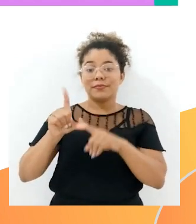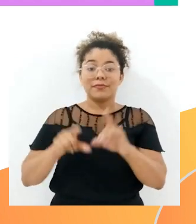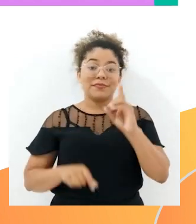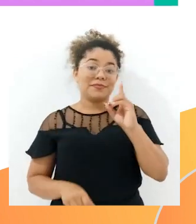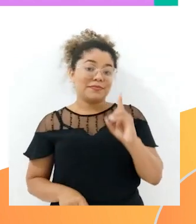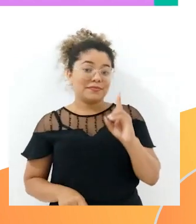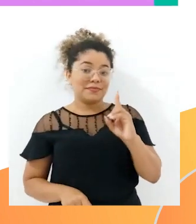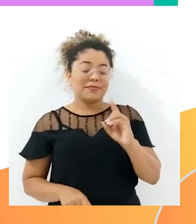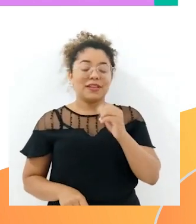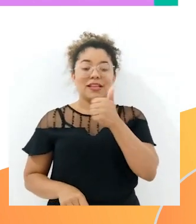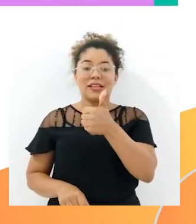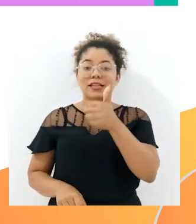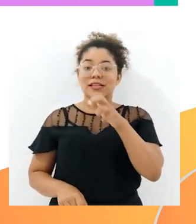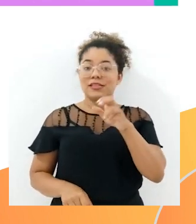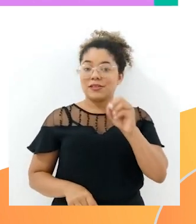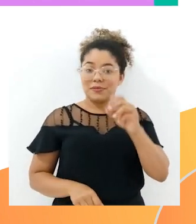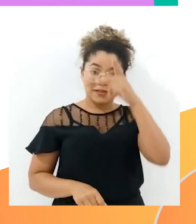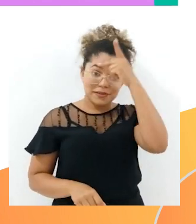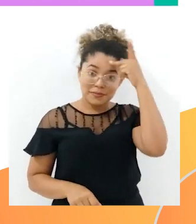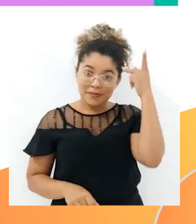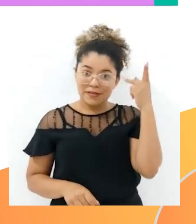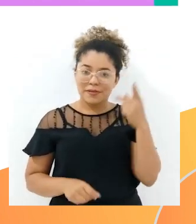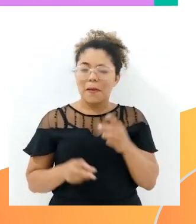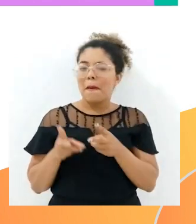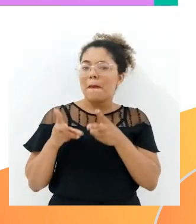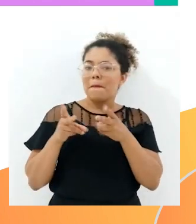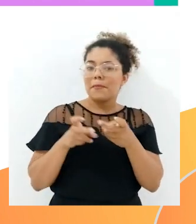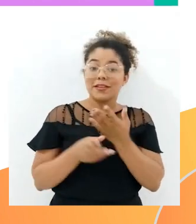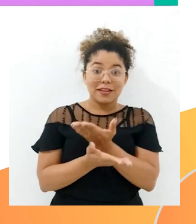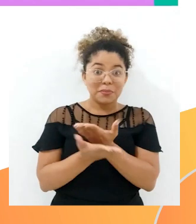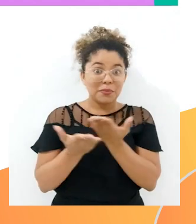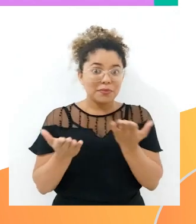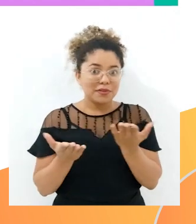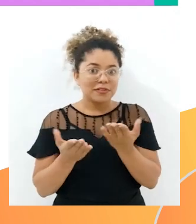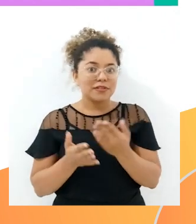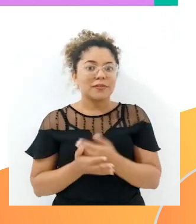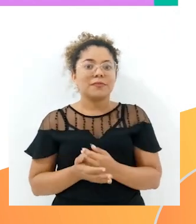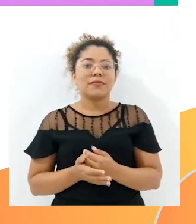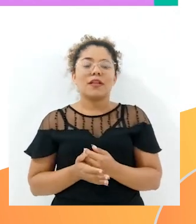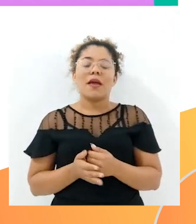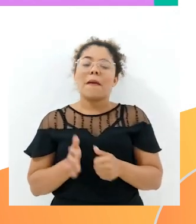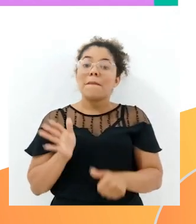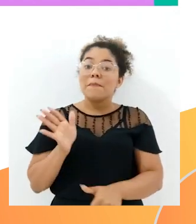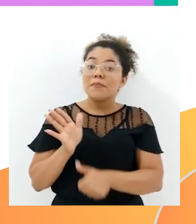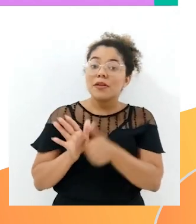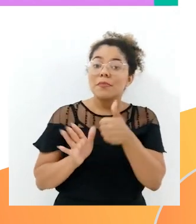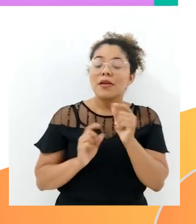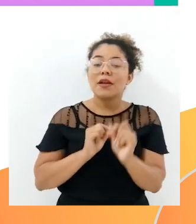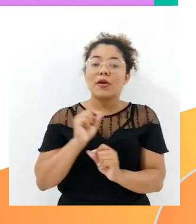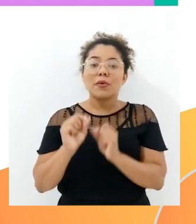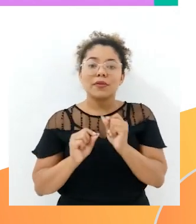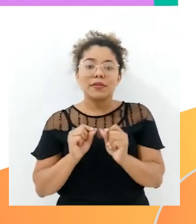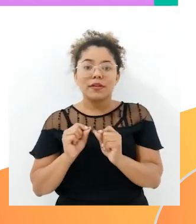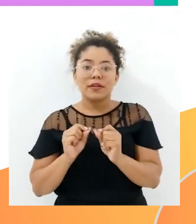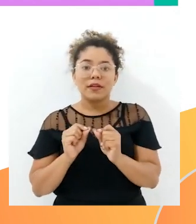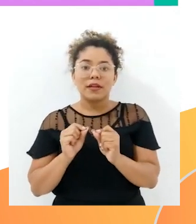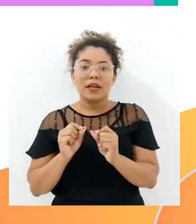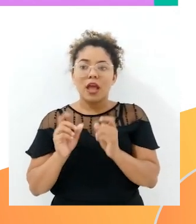de 150 pessoas. Observem vocês que o primeiro passo na resolução de um problema é